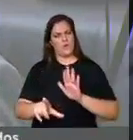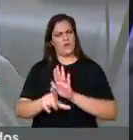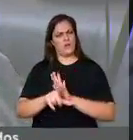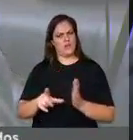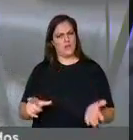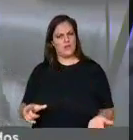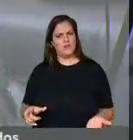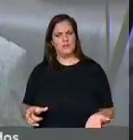ruta e brilhante.